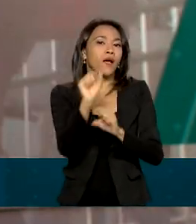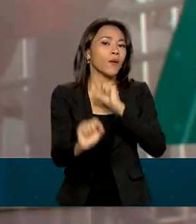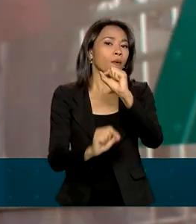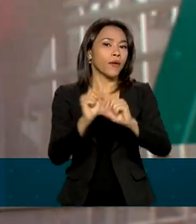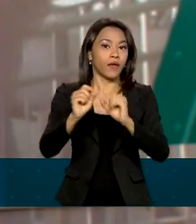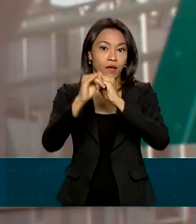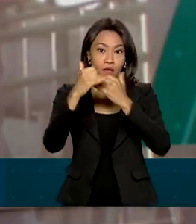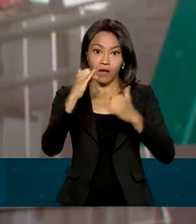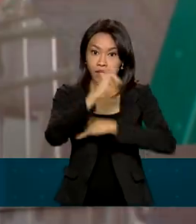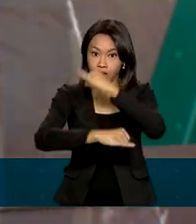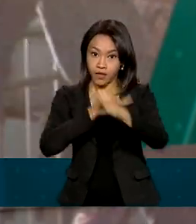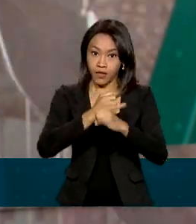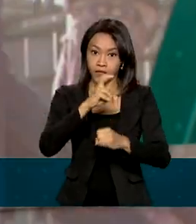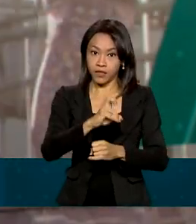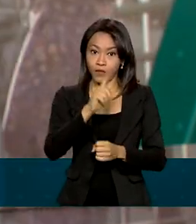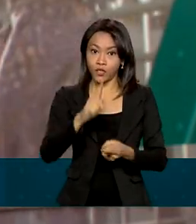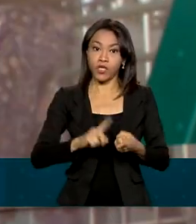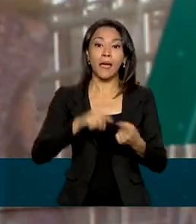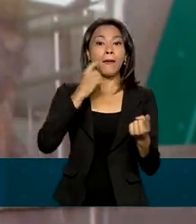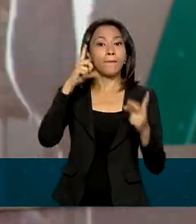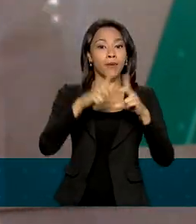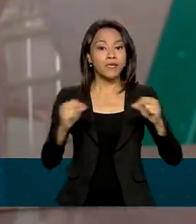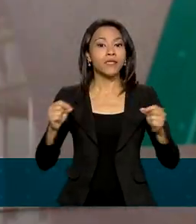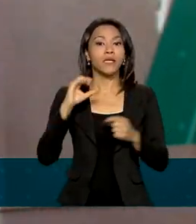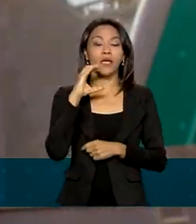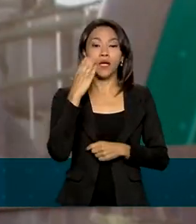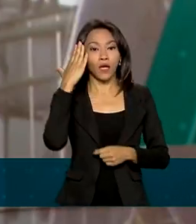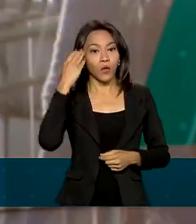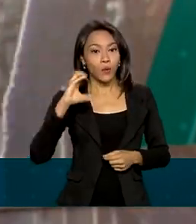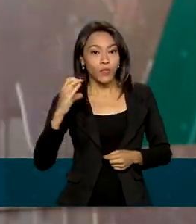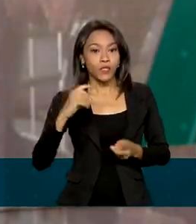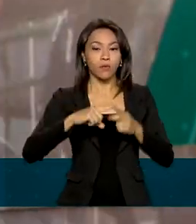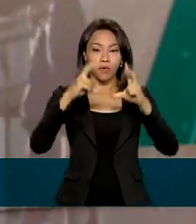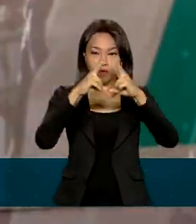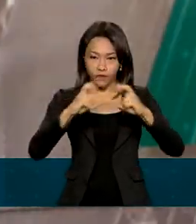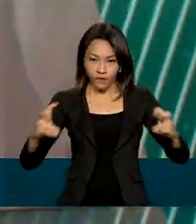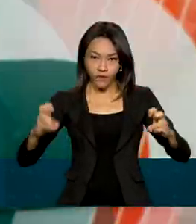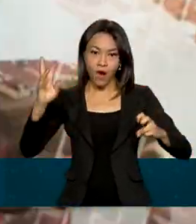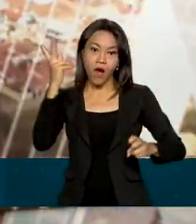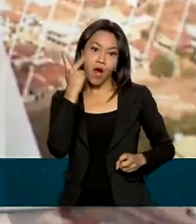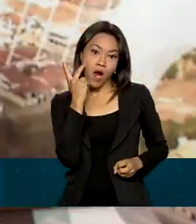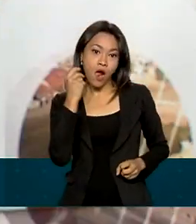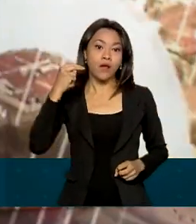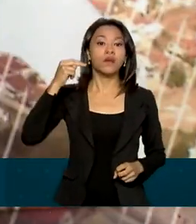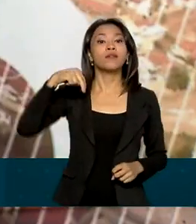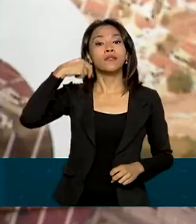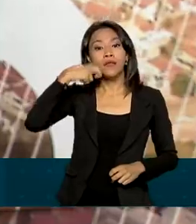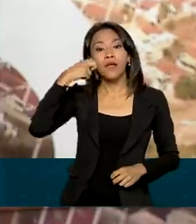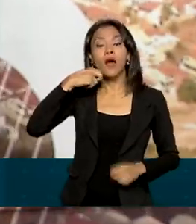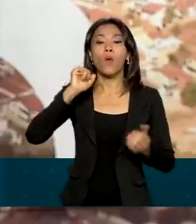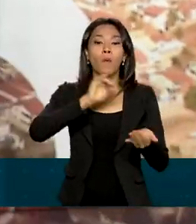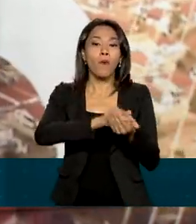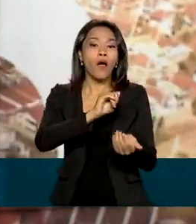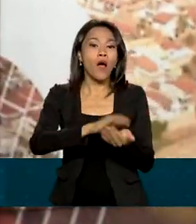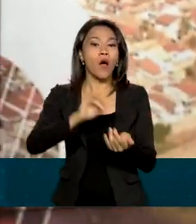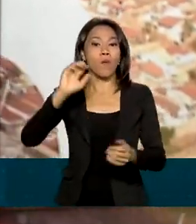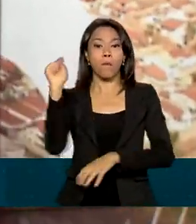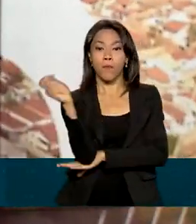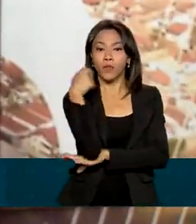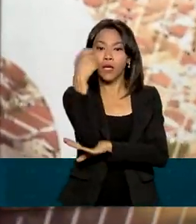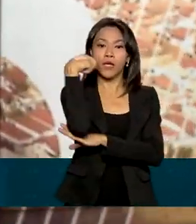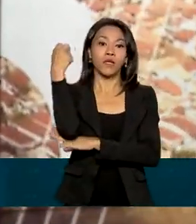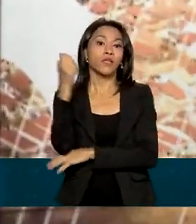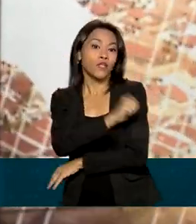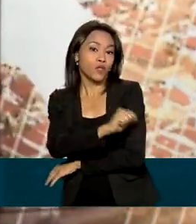São elas Brasília, Curitiba, Florianópolis, Fortaleza, Natal, Palmas, Porto Alegre, Rio de